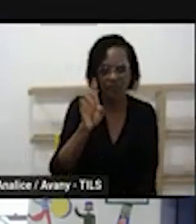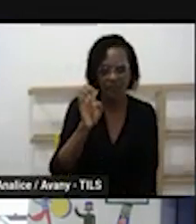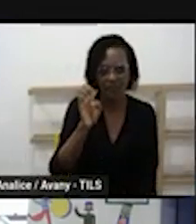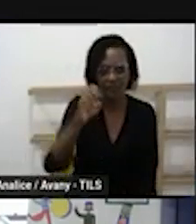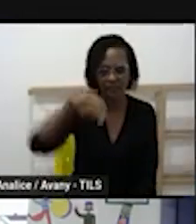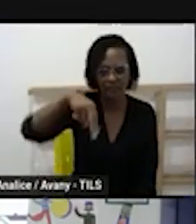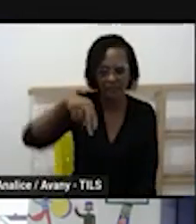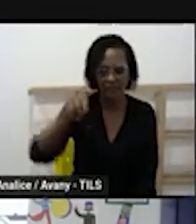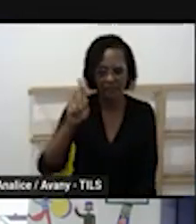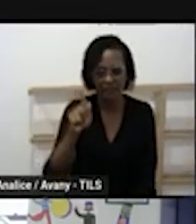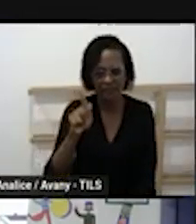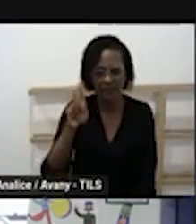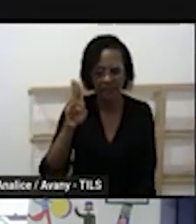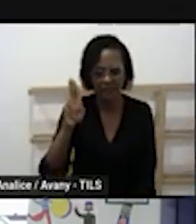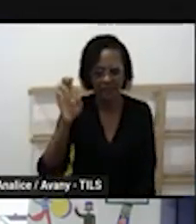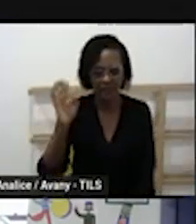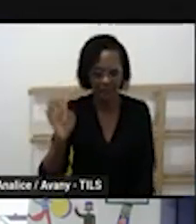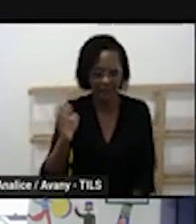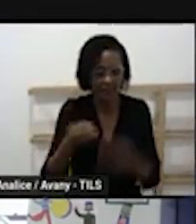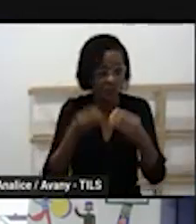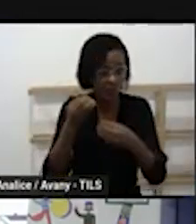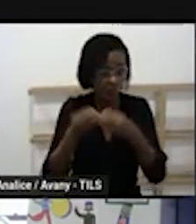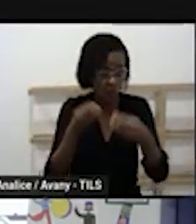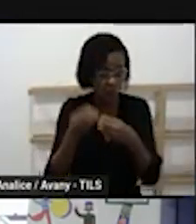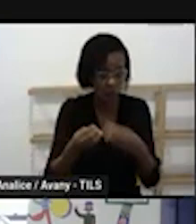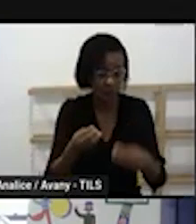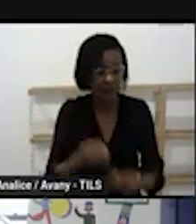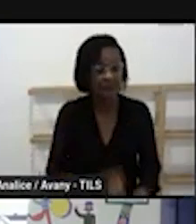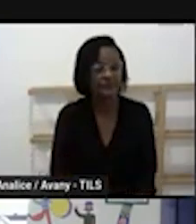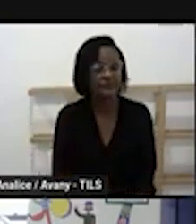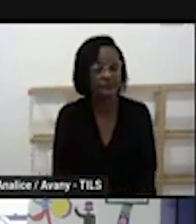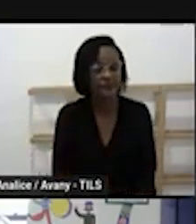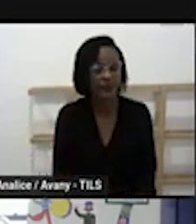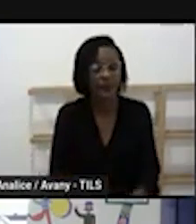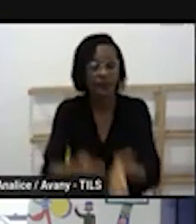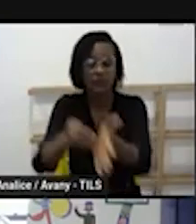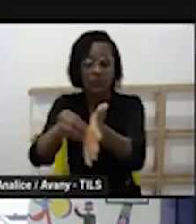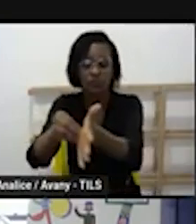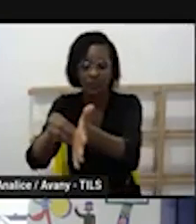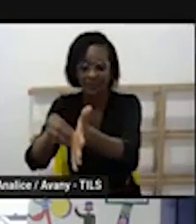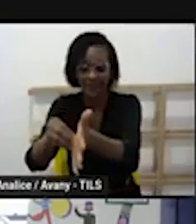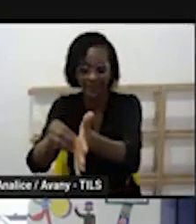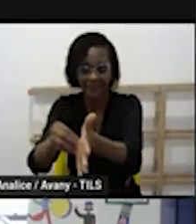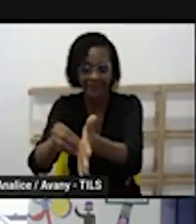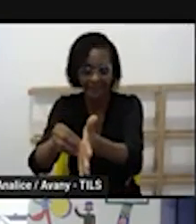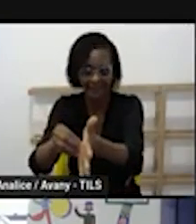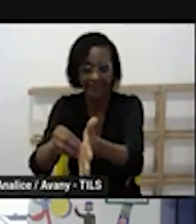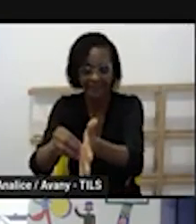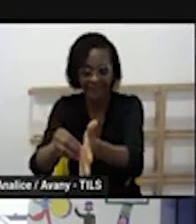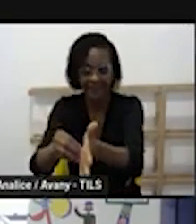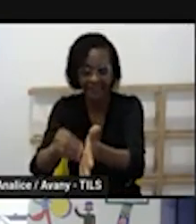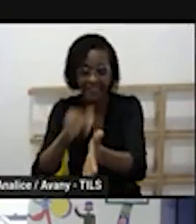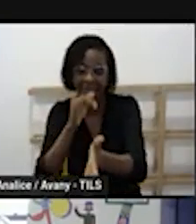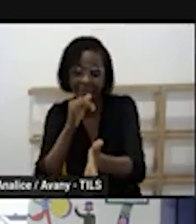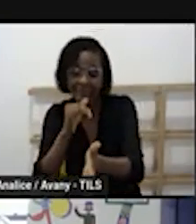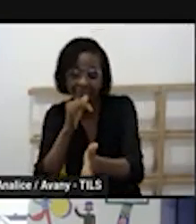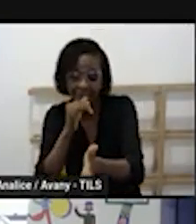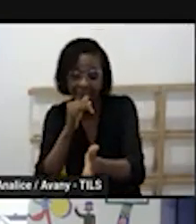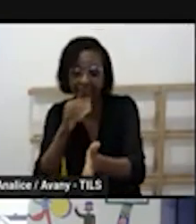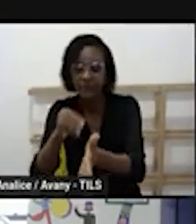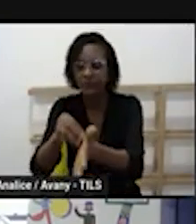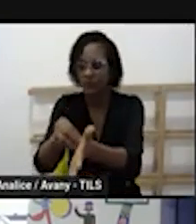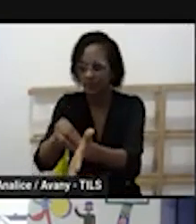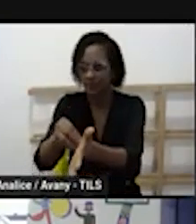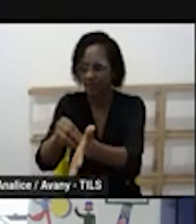inclusive então aí se para em alguns momentos para apresentar para as crianças essa situação trazer a experiência porque você traz